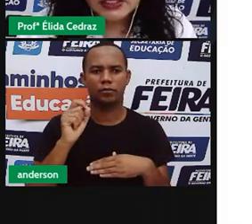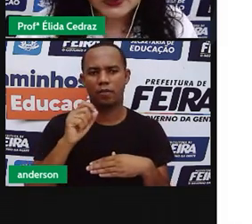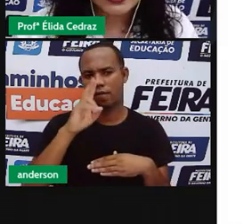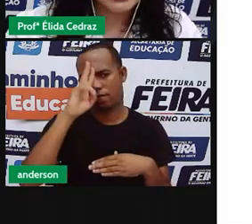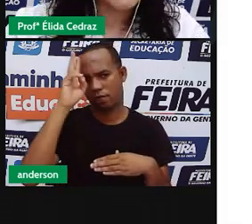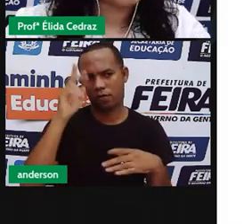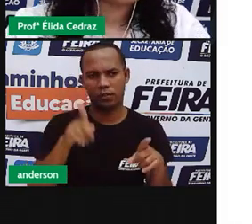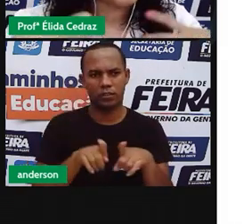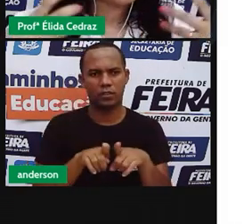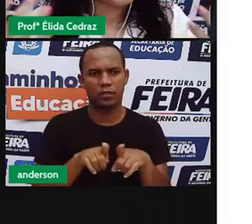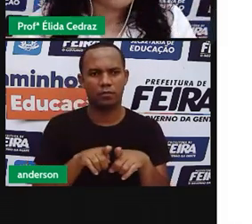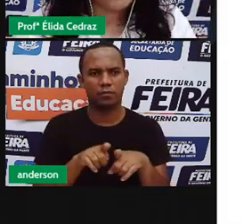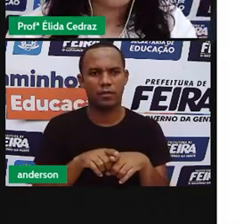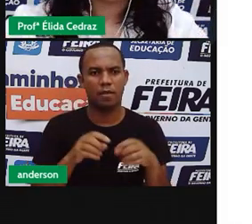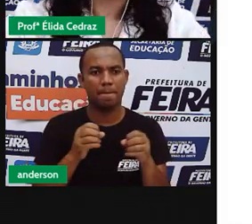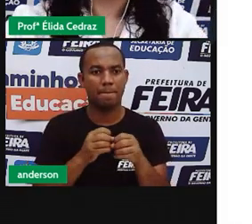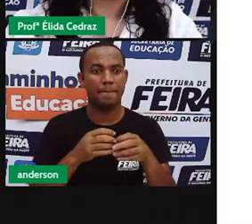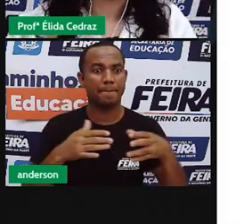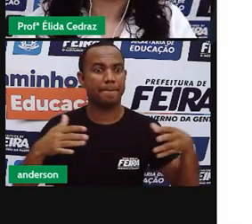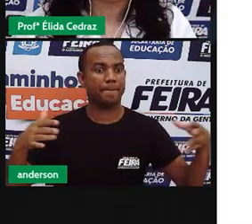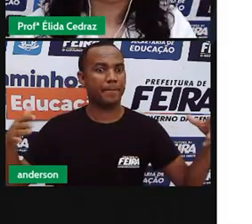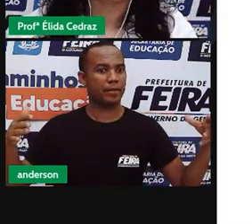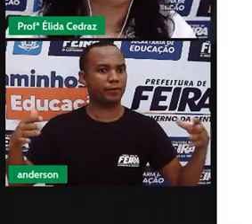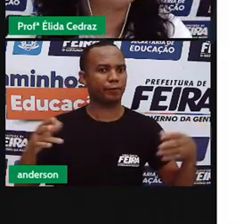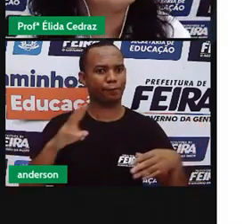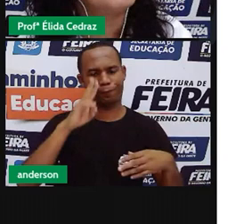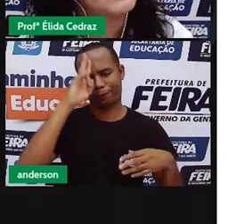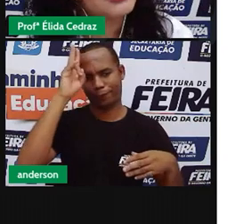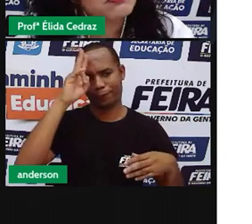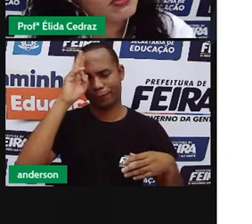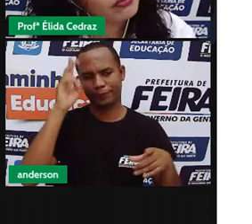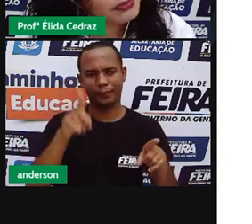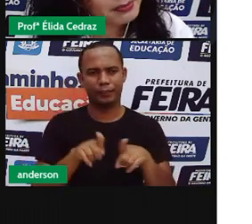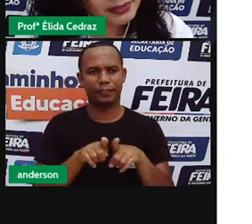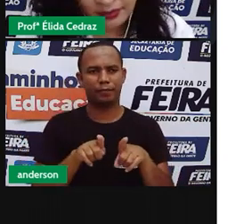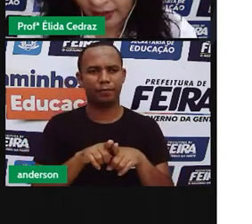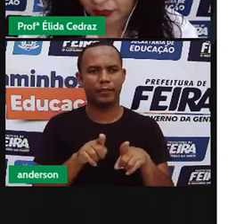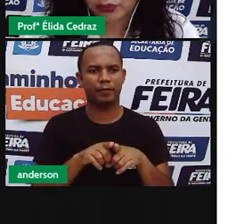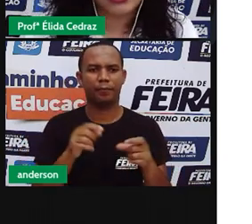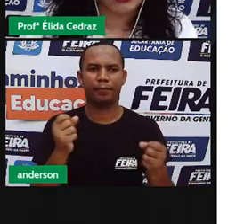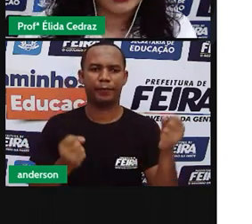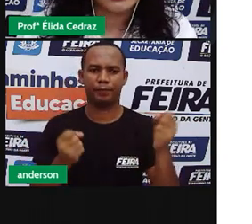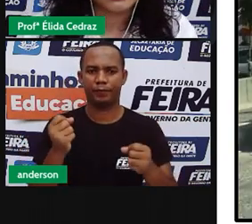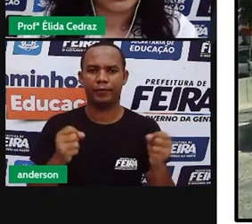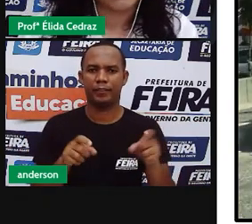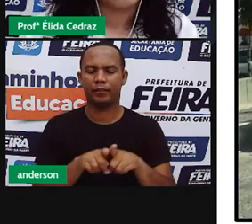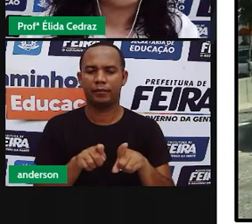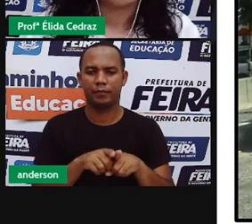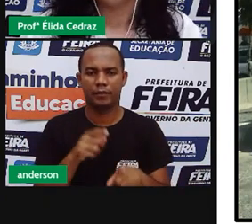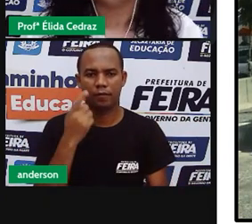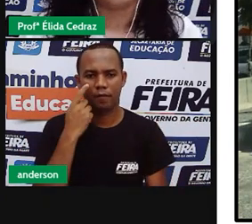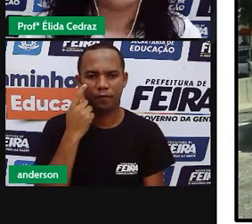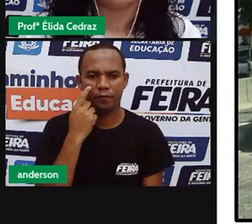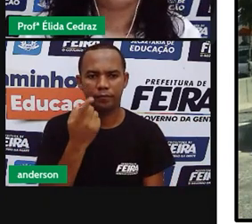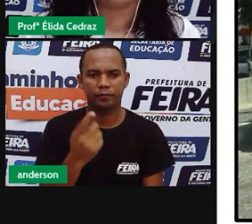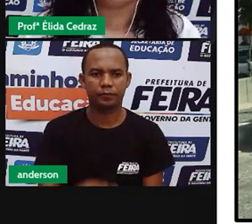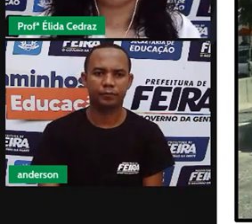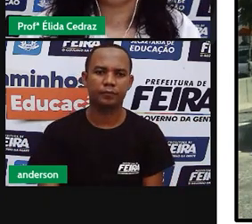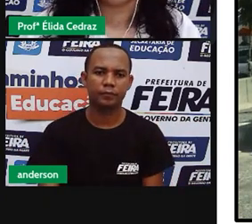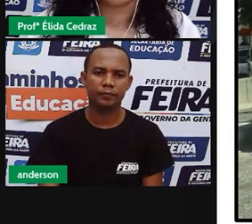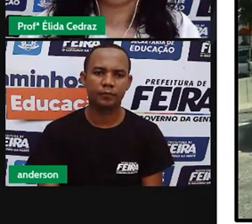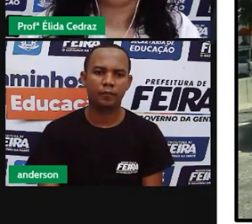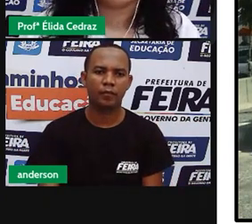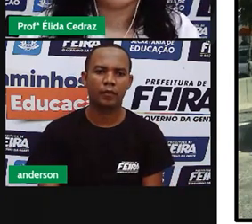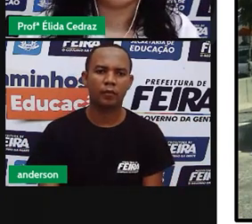intenso é maior, mais forte, mais movimentado. Olha só. A rua